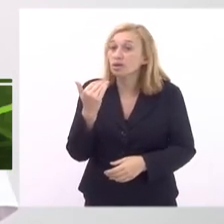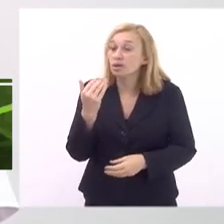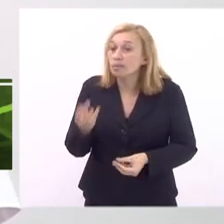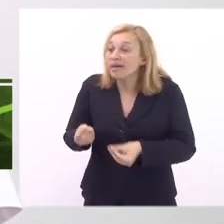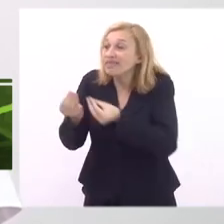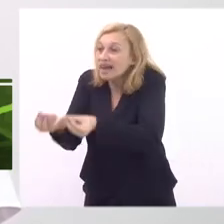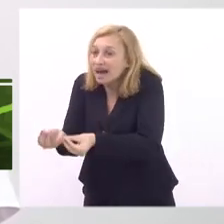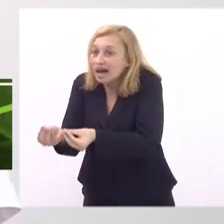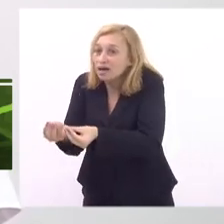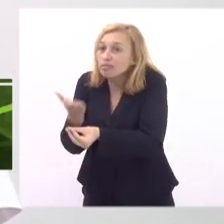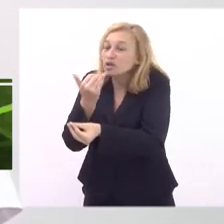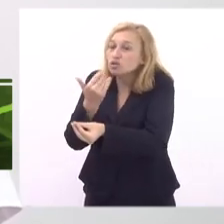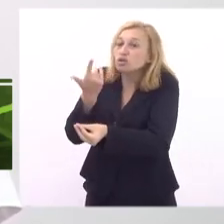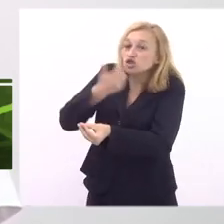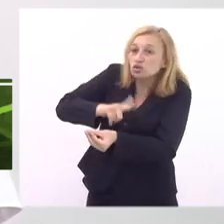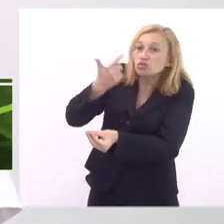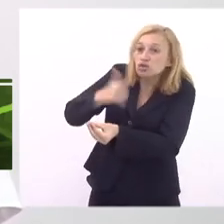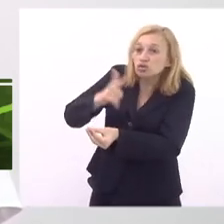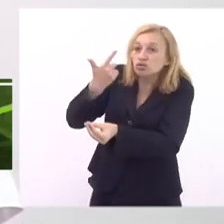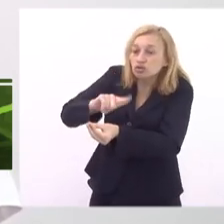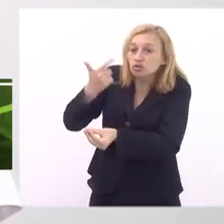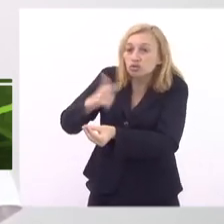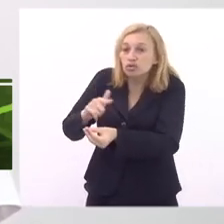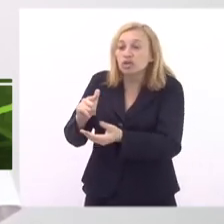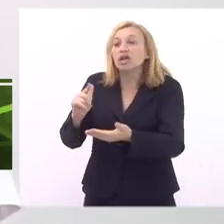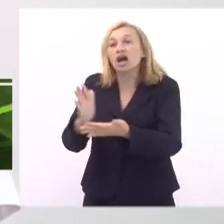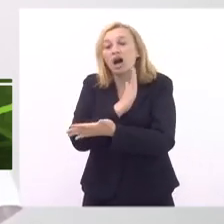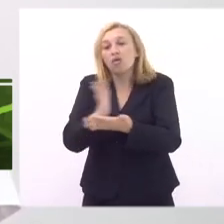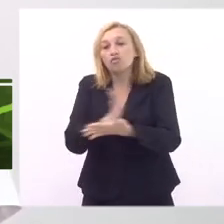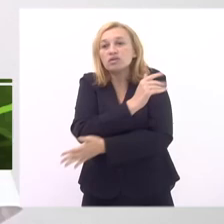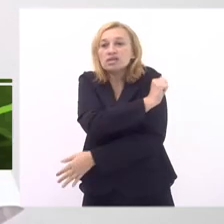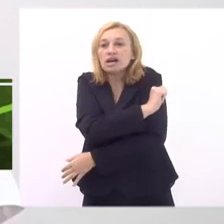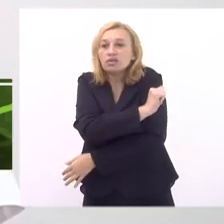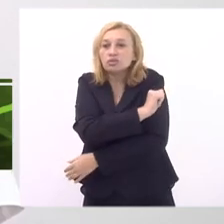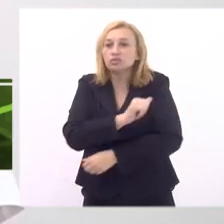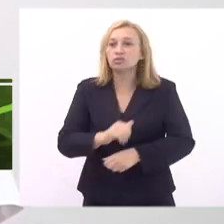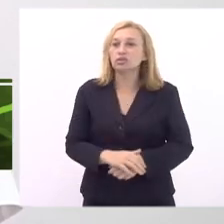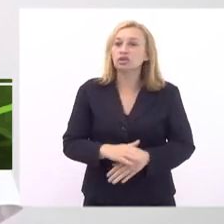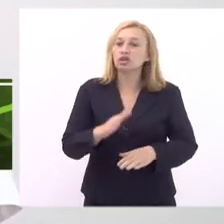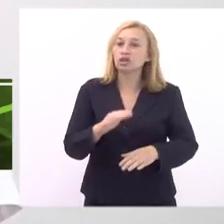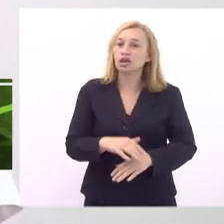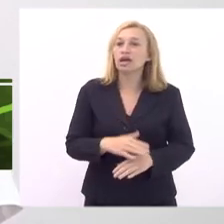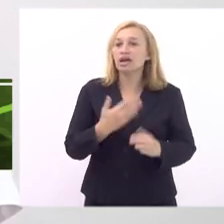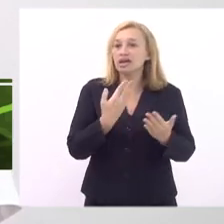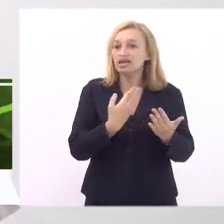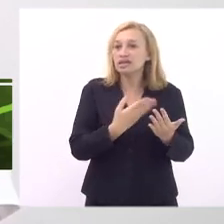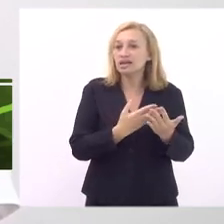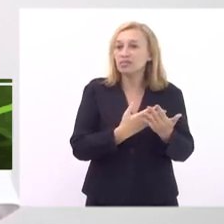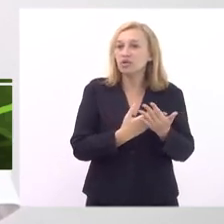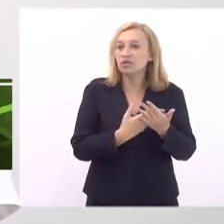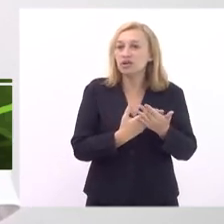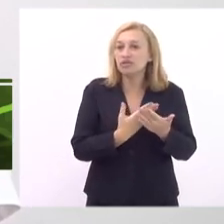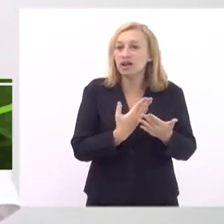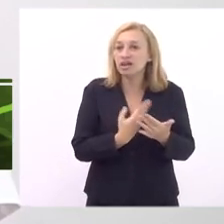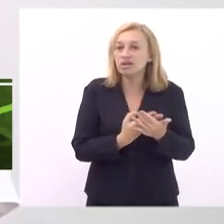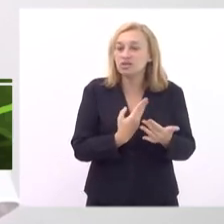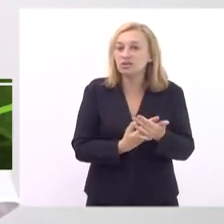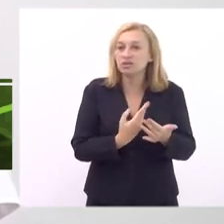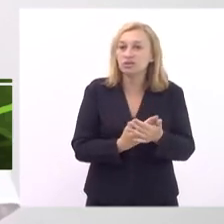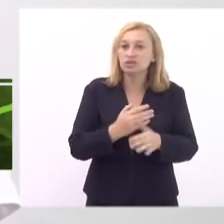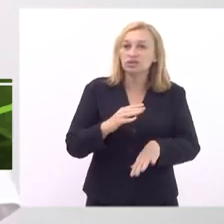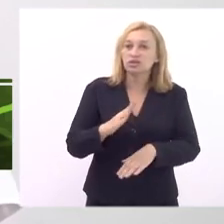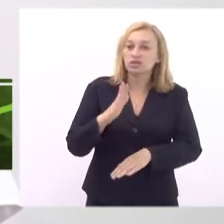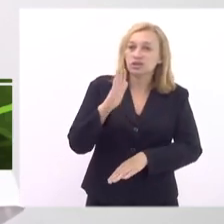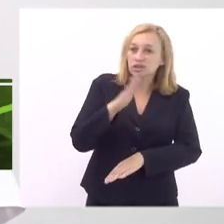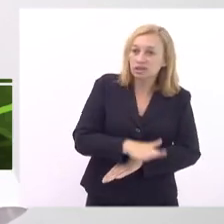para eles comerem de novo porque tem alguns alunos que estudam e estudam de tarde que fazem o